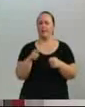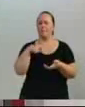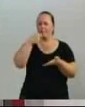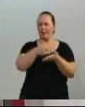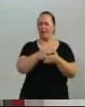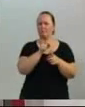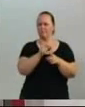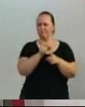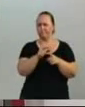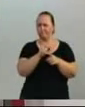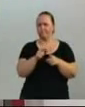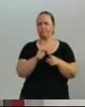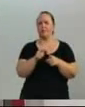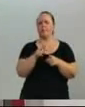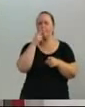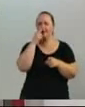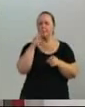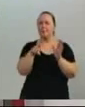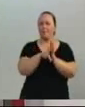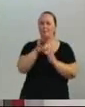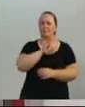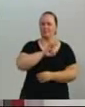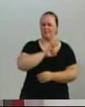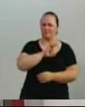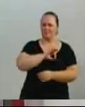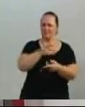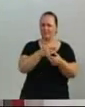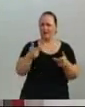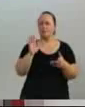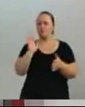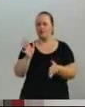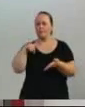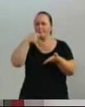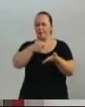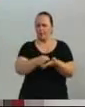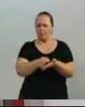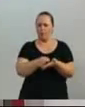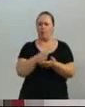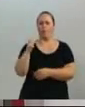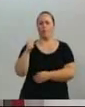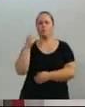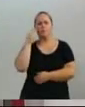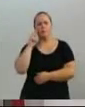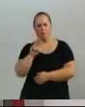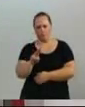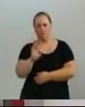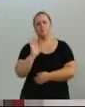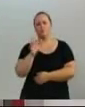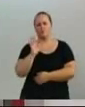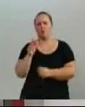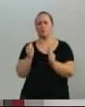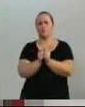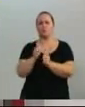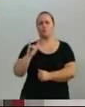pagamento do exercício de 2012, foram quitados. Com relação à dívida do valor de R$ 8.273.000,00, junto ao